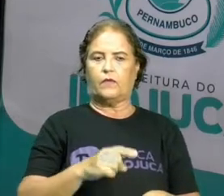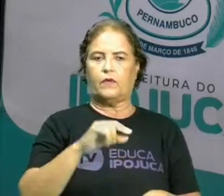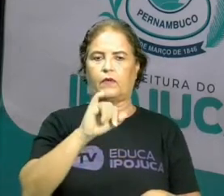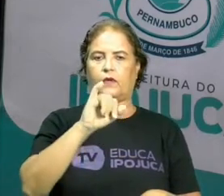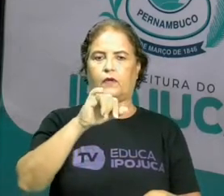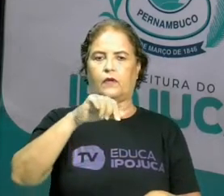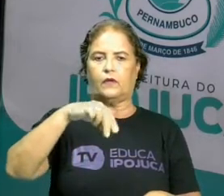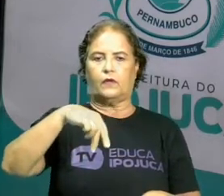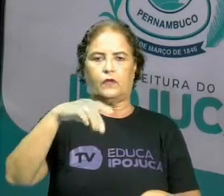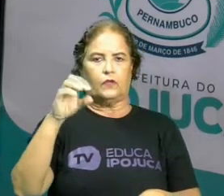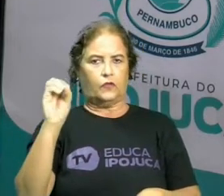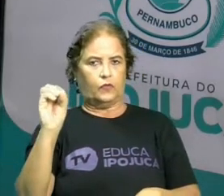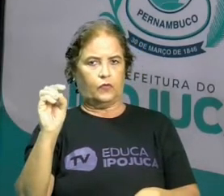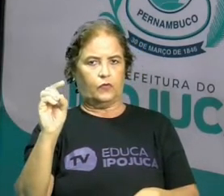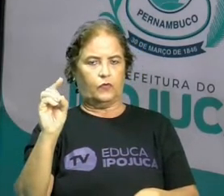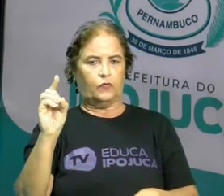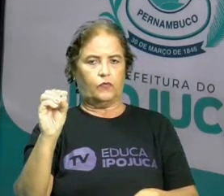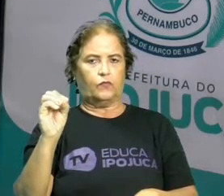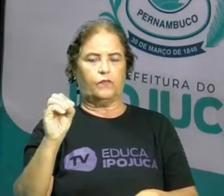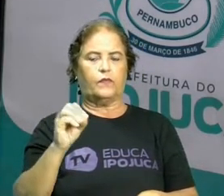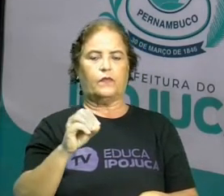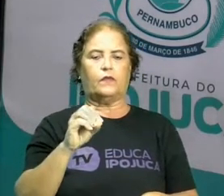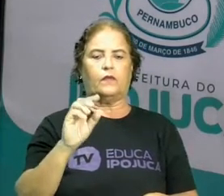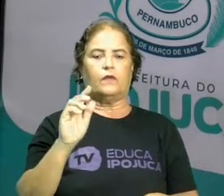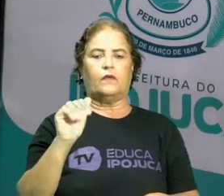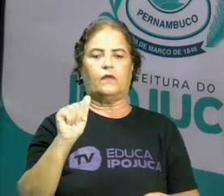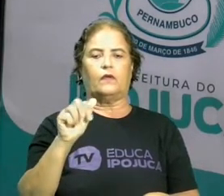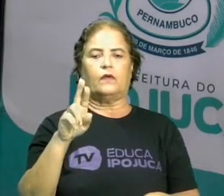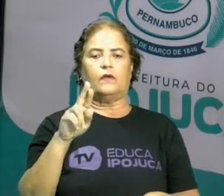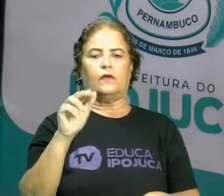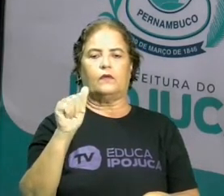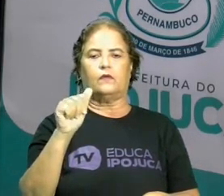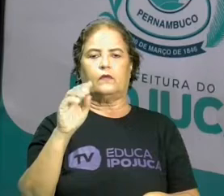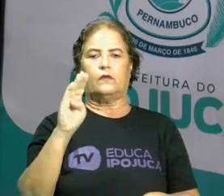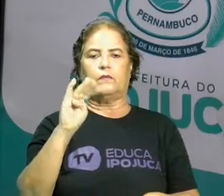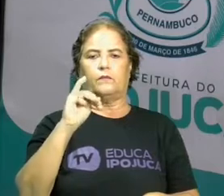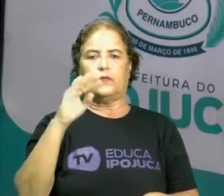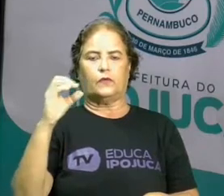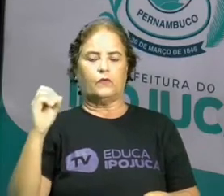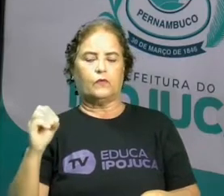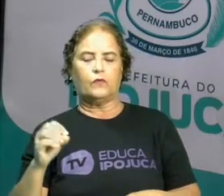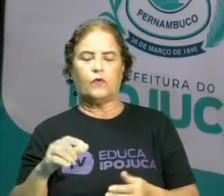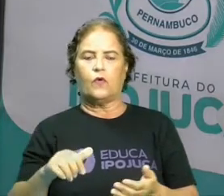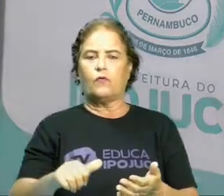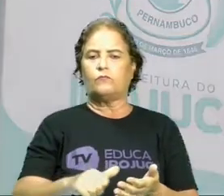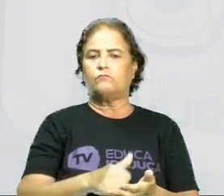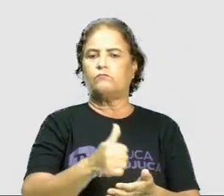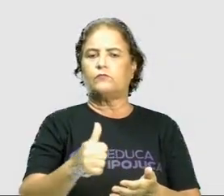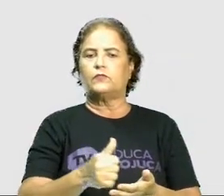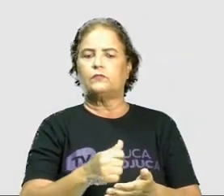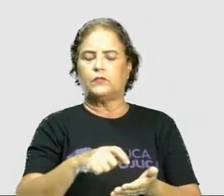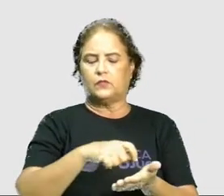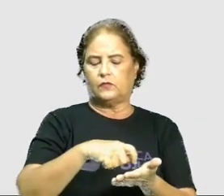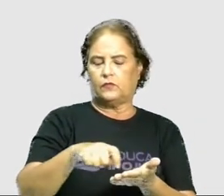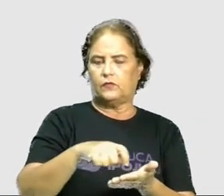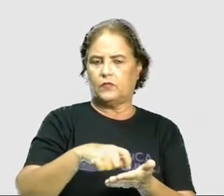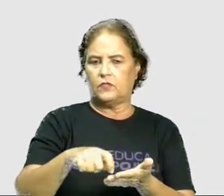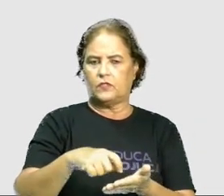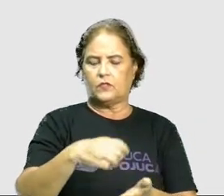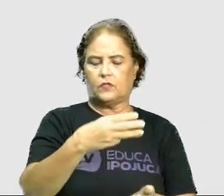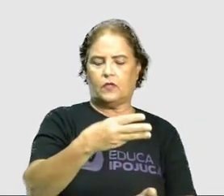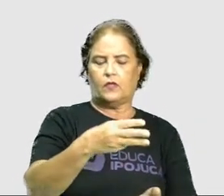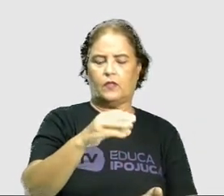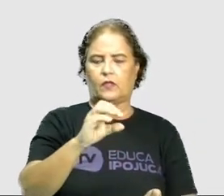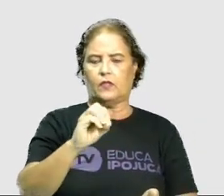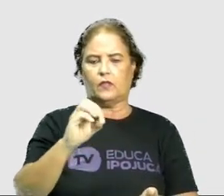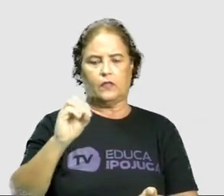evoluindo ao longo dos anos. Os primeiros registros estão lá em 300 anos antes de